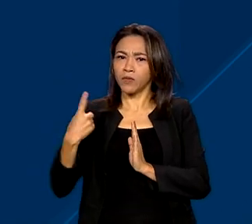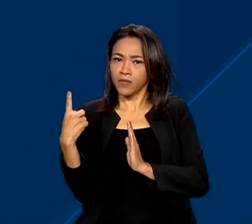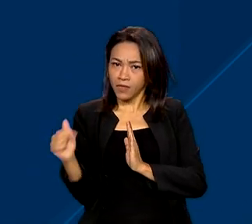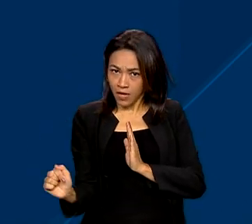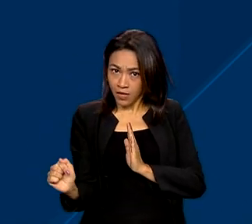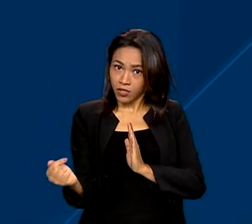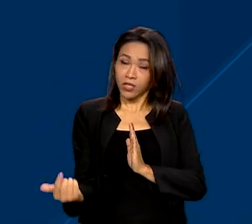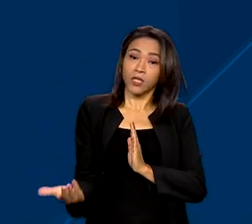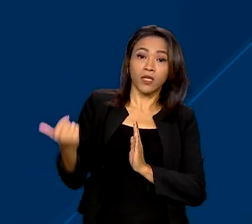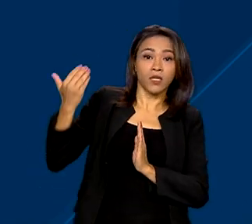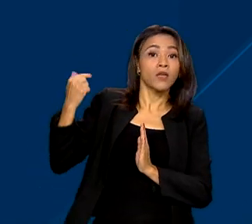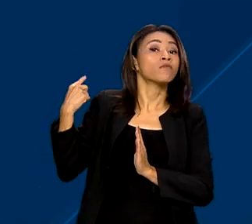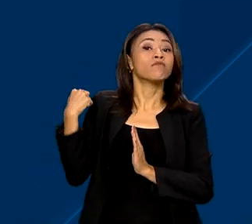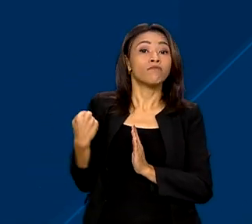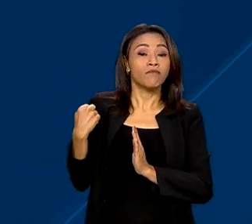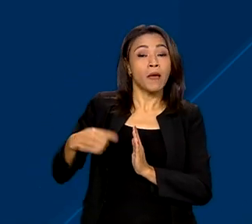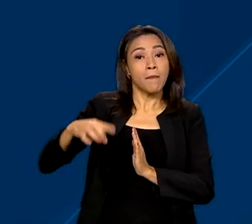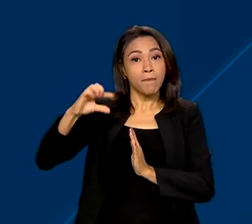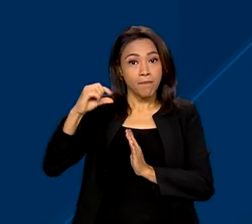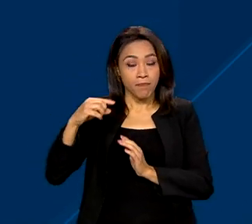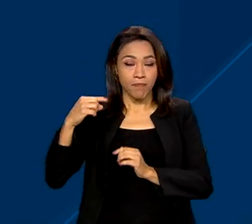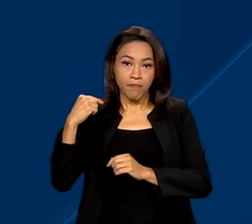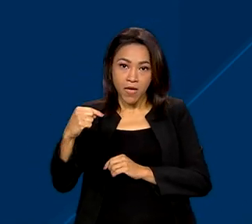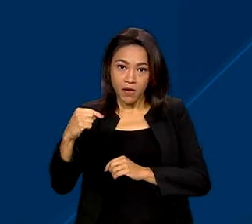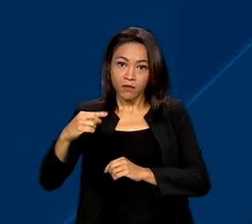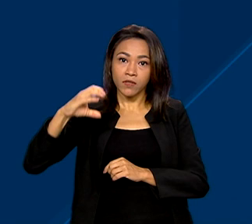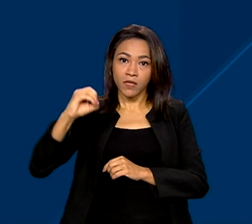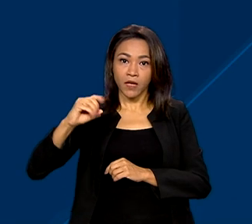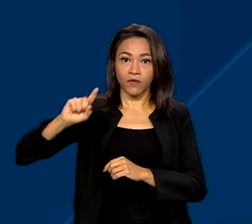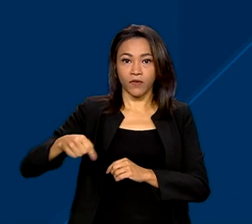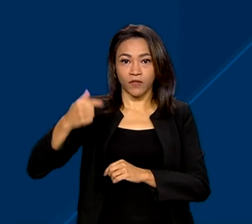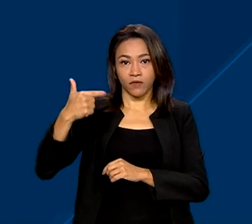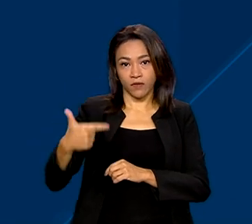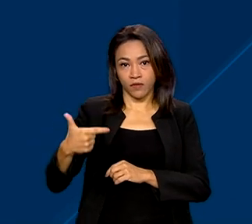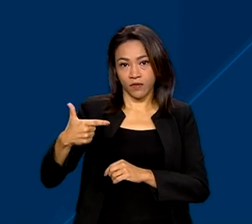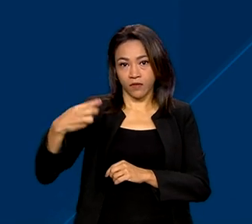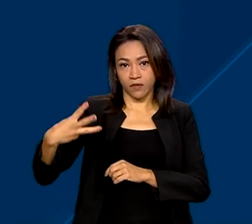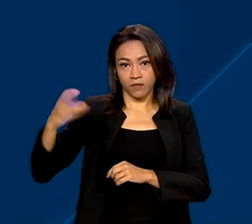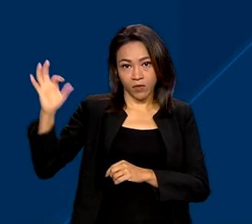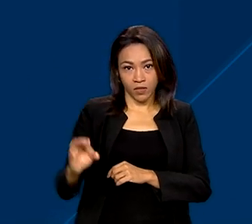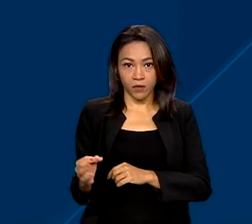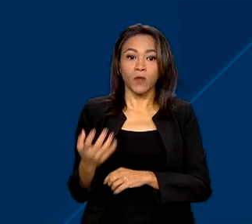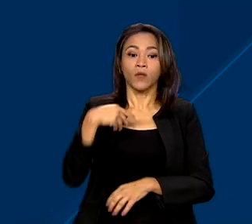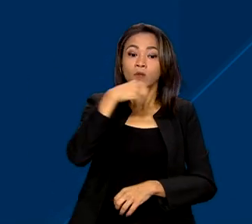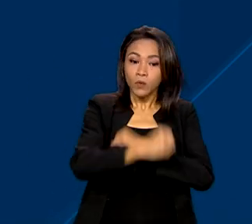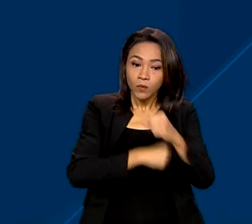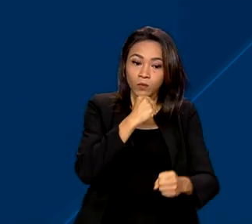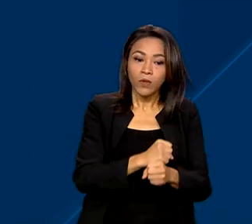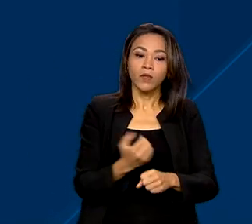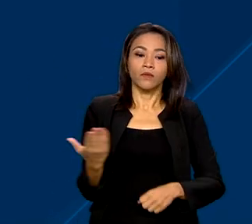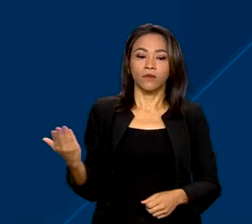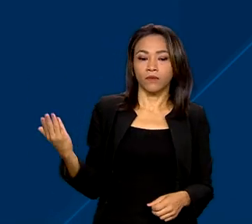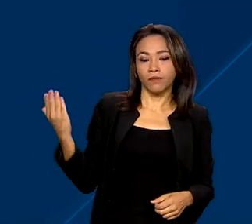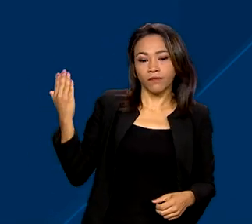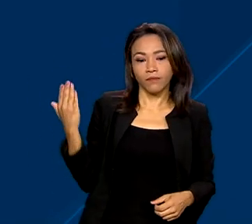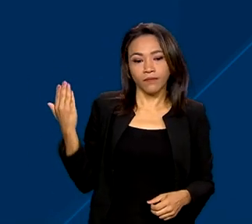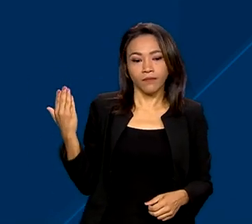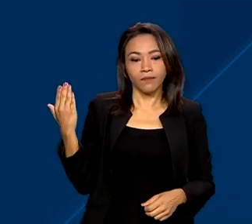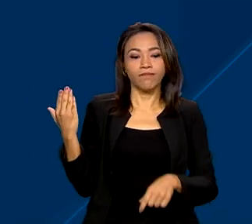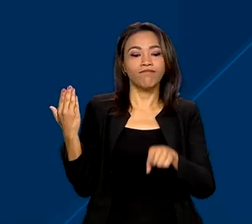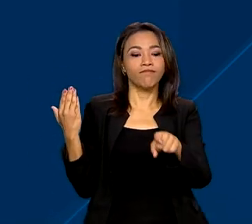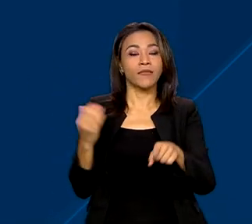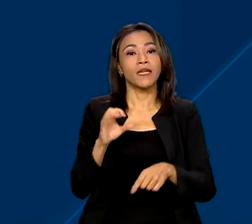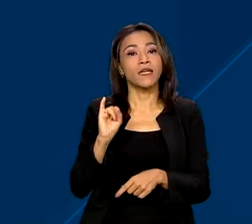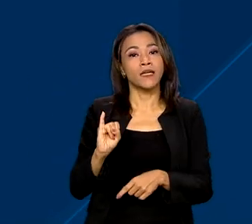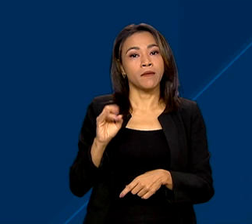quando o índice foi de menos 0,23%. No ano, o Índice Nacional de Preços ao Consumidor Amplo,